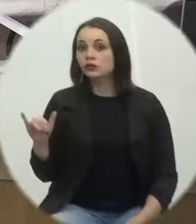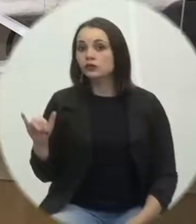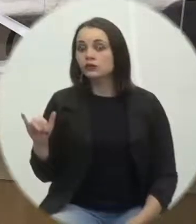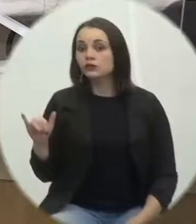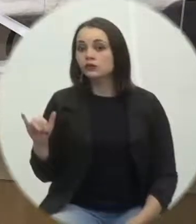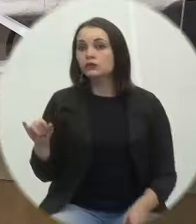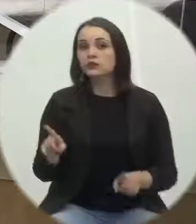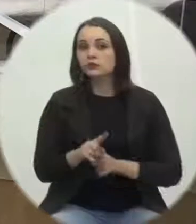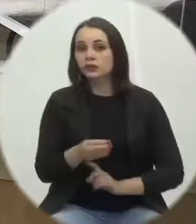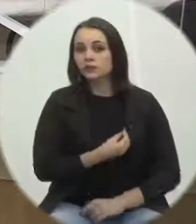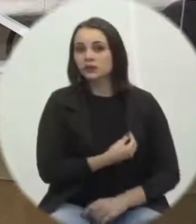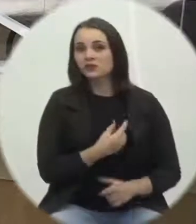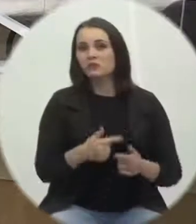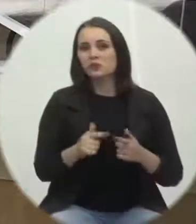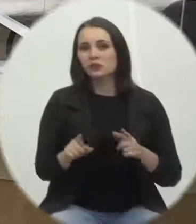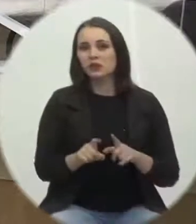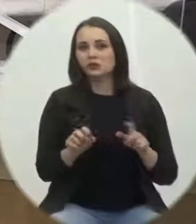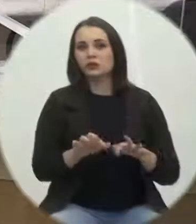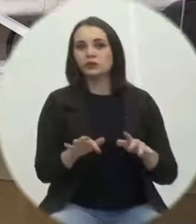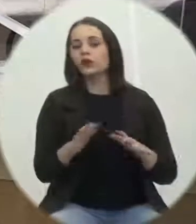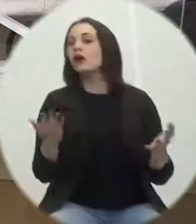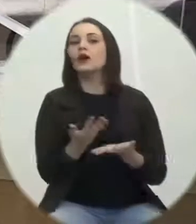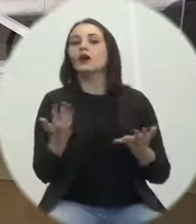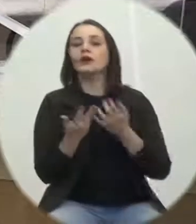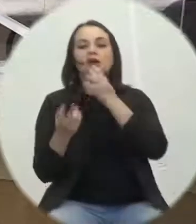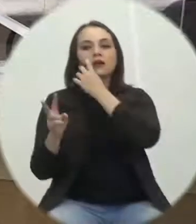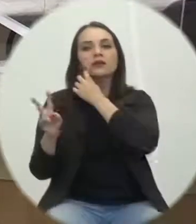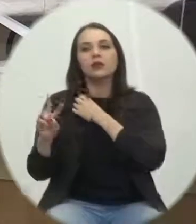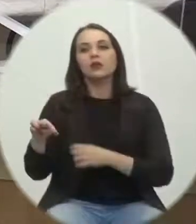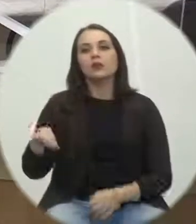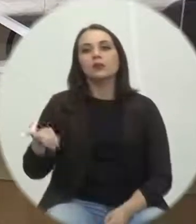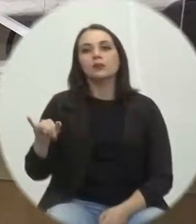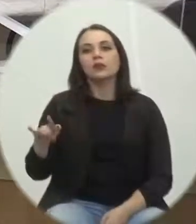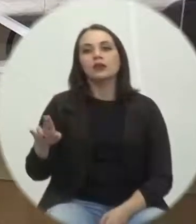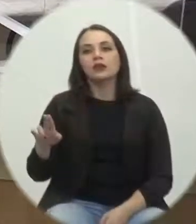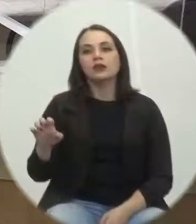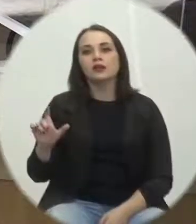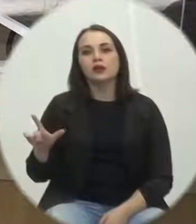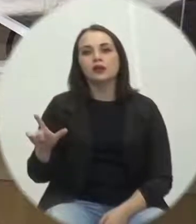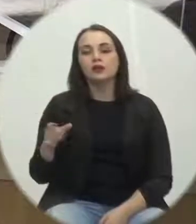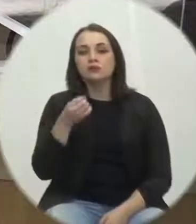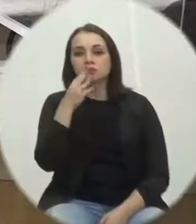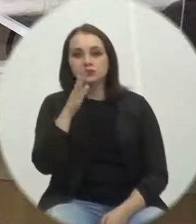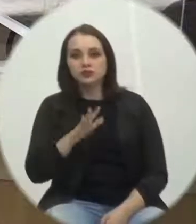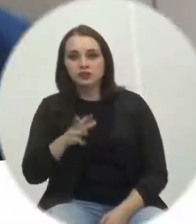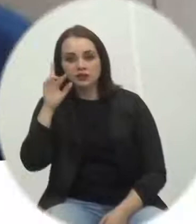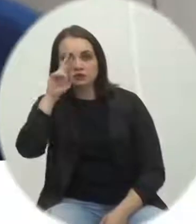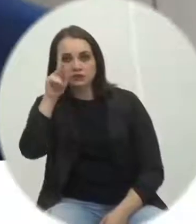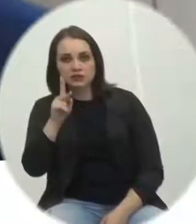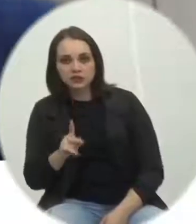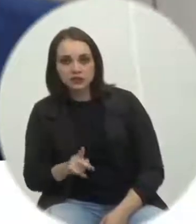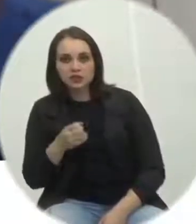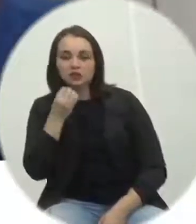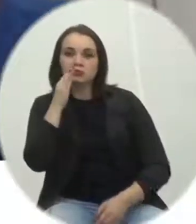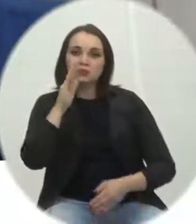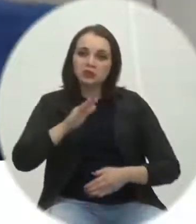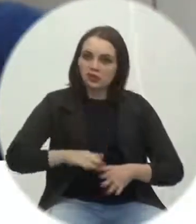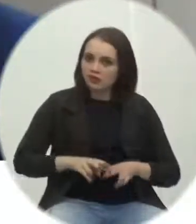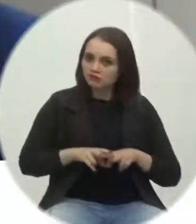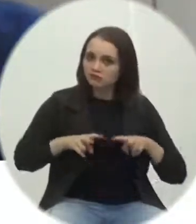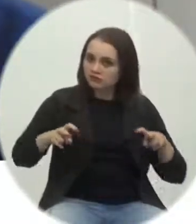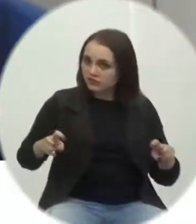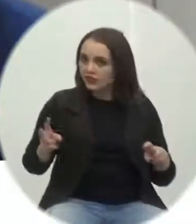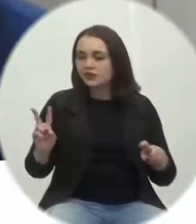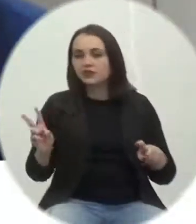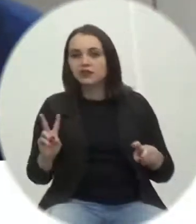está presente, mas deve estar com problema técnico. Com a palavra o vereador Miguel Pierini. Boa tarde, presidente. Boa tarde à mesa. Boa tarde a todos os